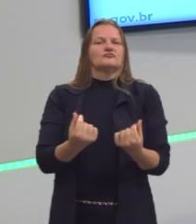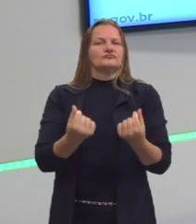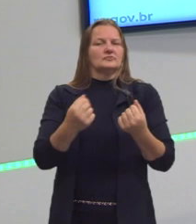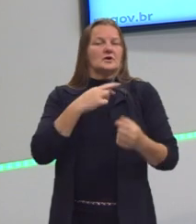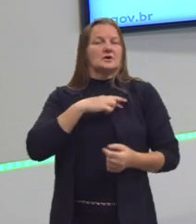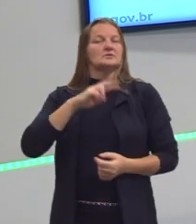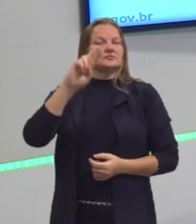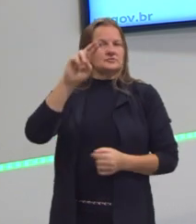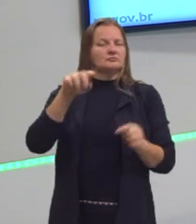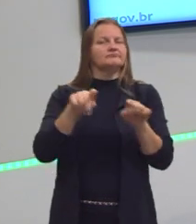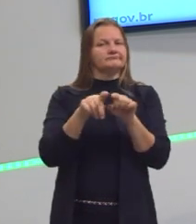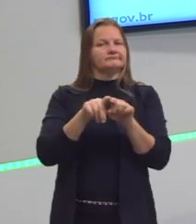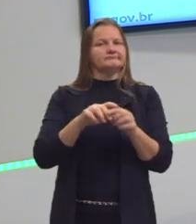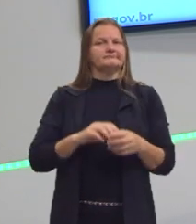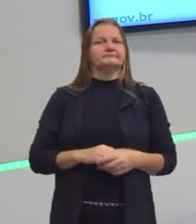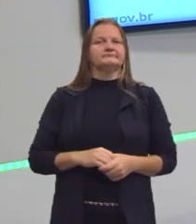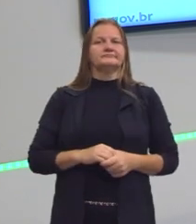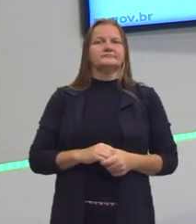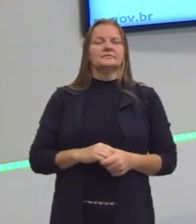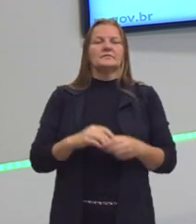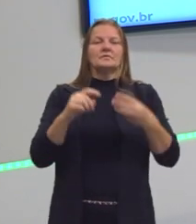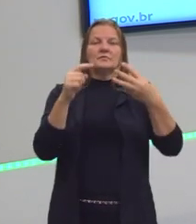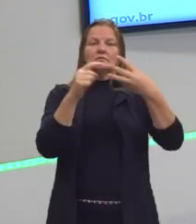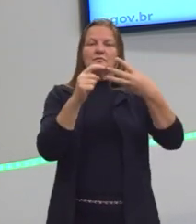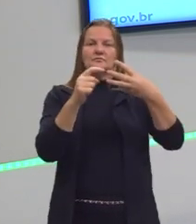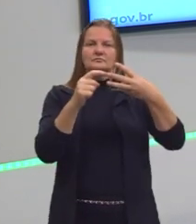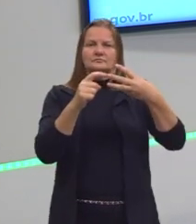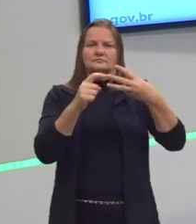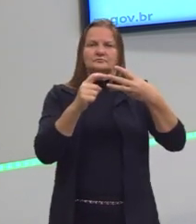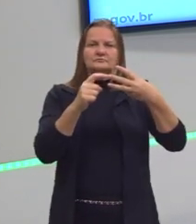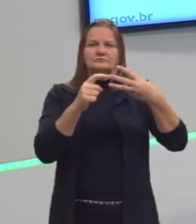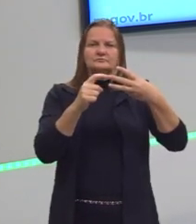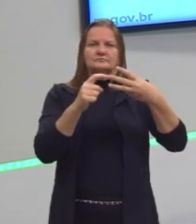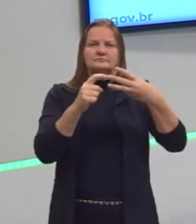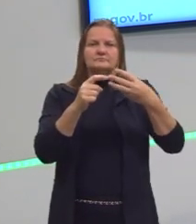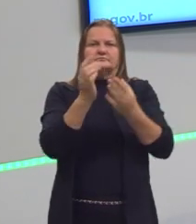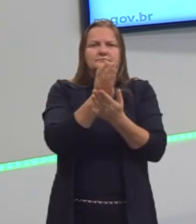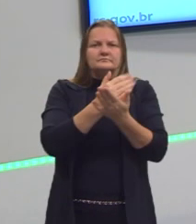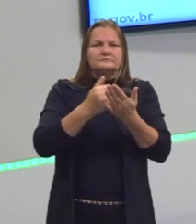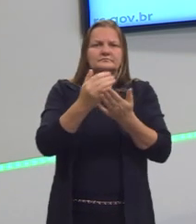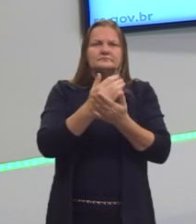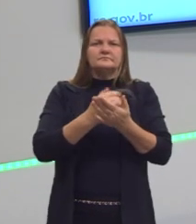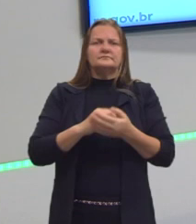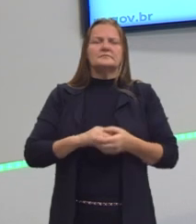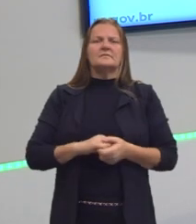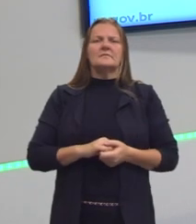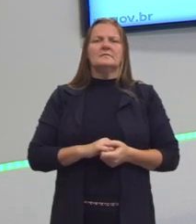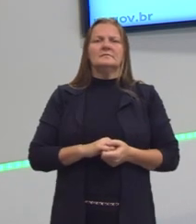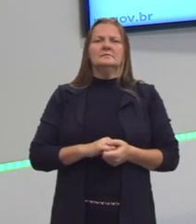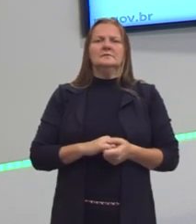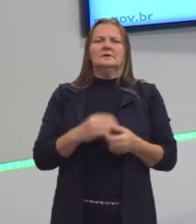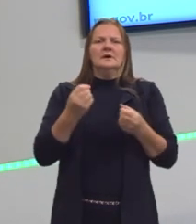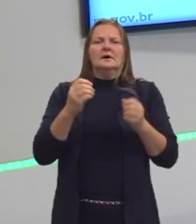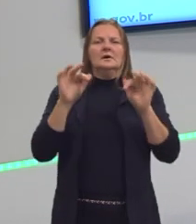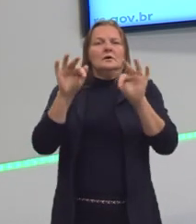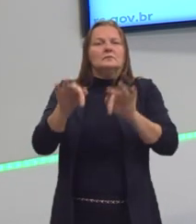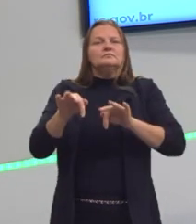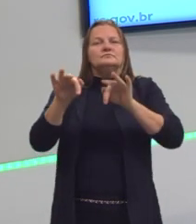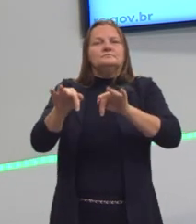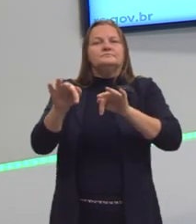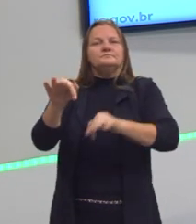religião, etc. Outra forma de estratificação foi o estamento, durante o feudalismo,